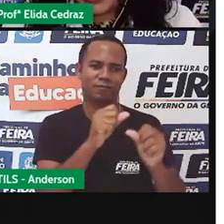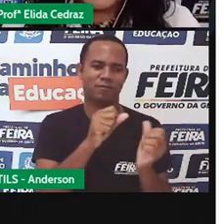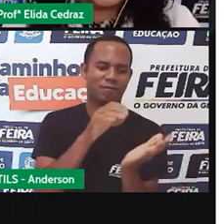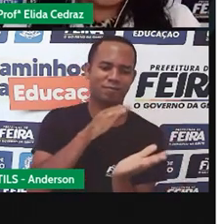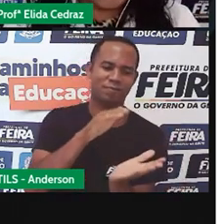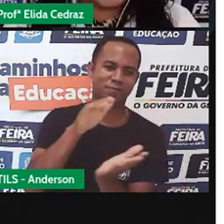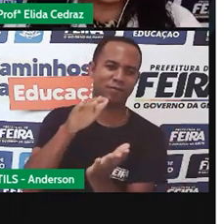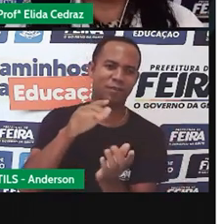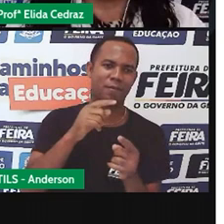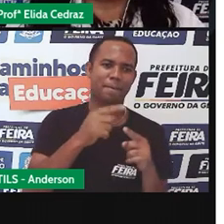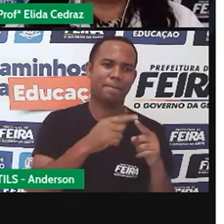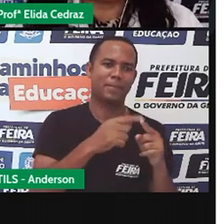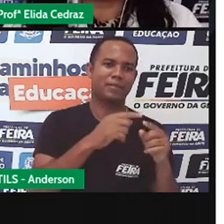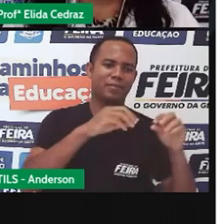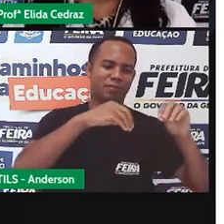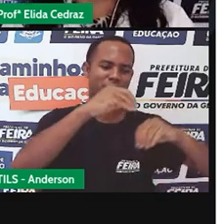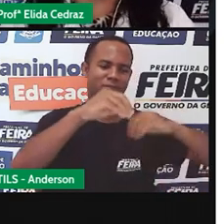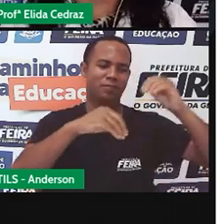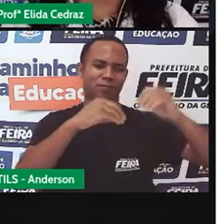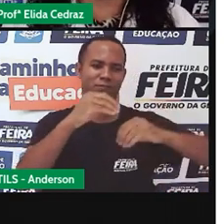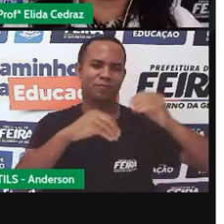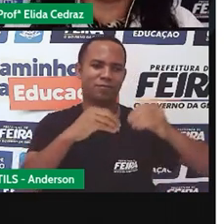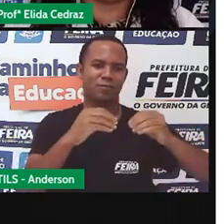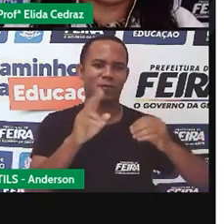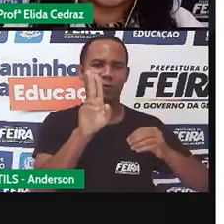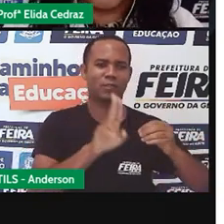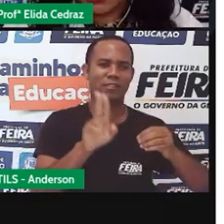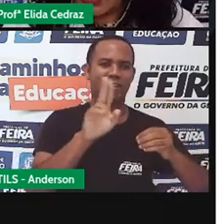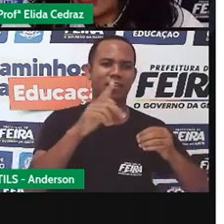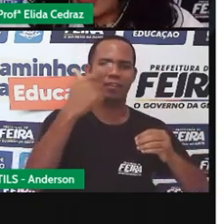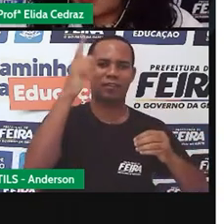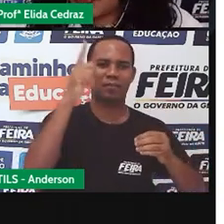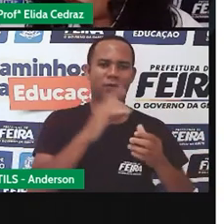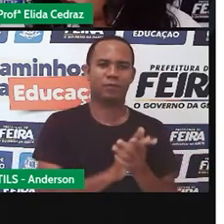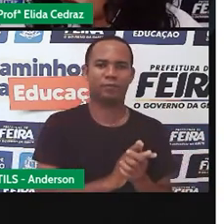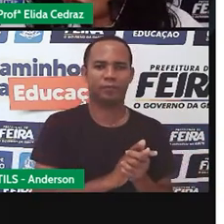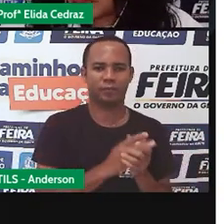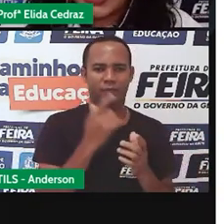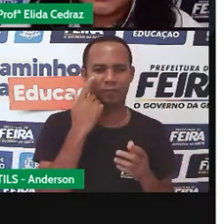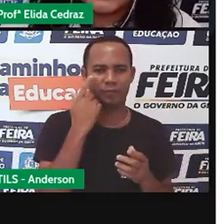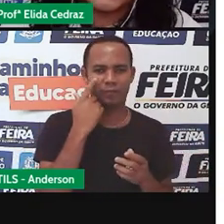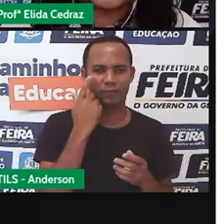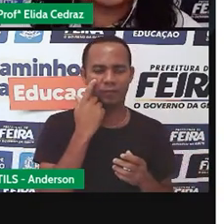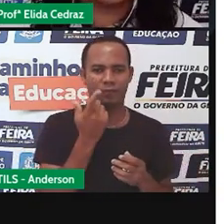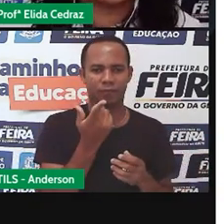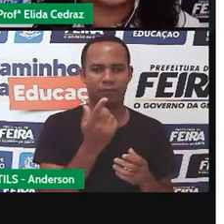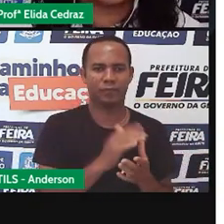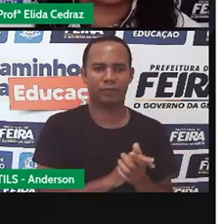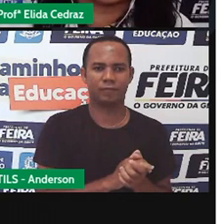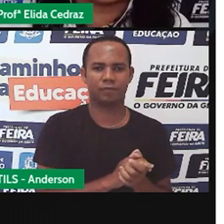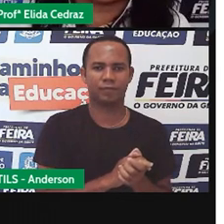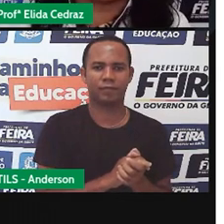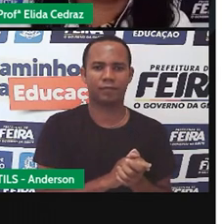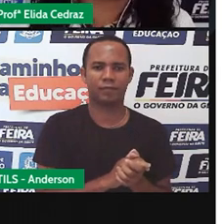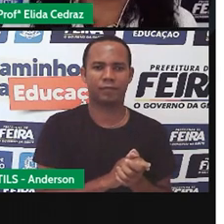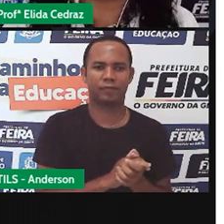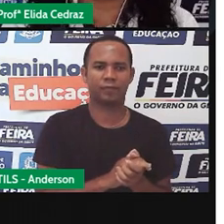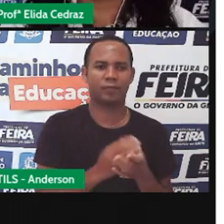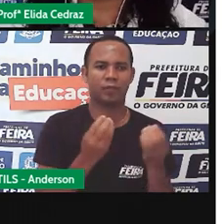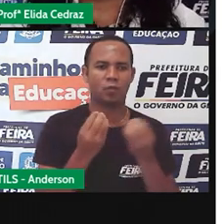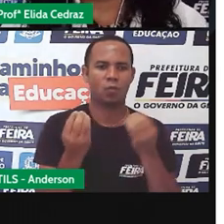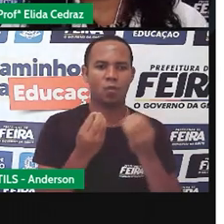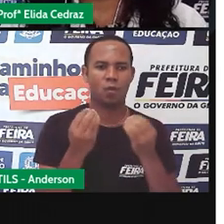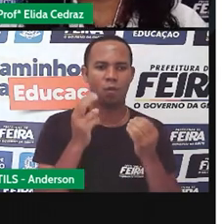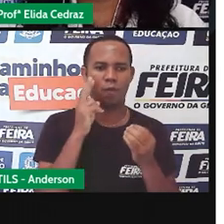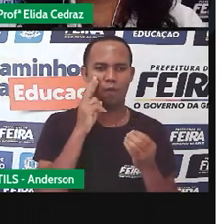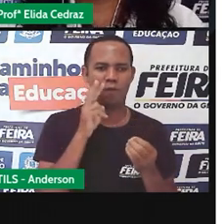adequada ou utilizá-lo em um artesanato. A próxima modelo aqui, um vídeo para você ver